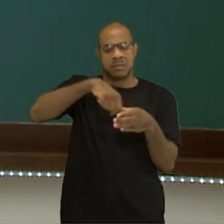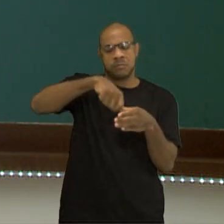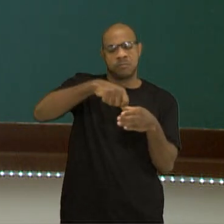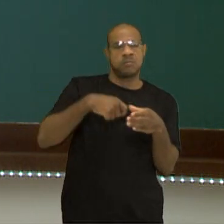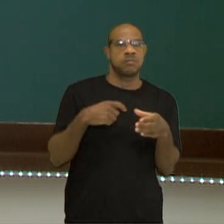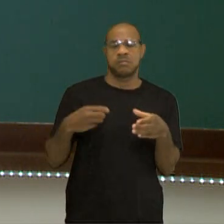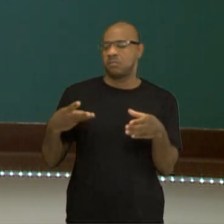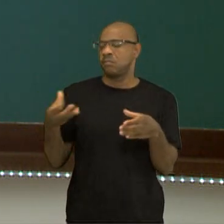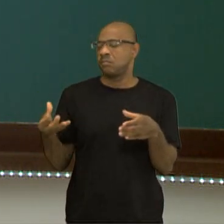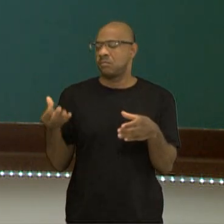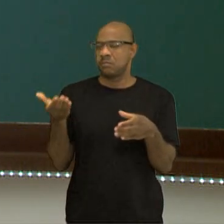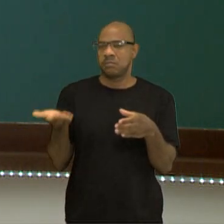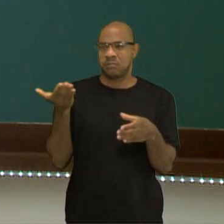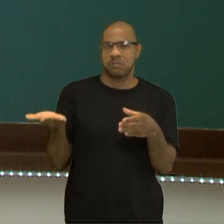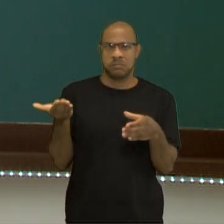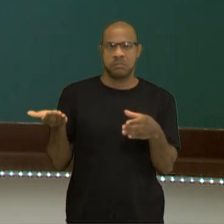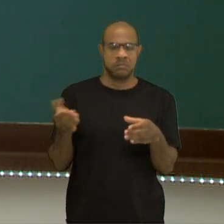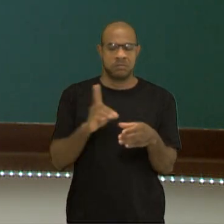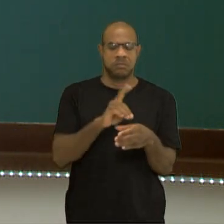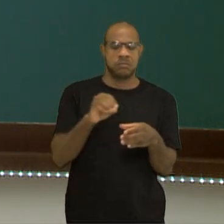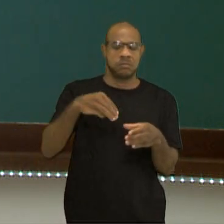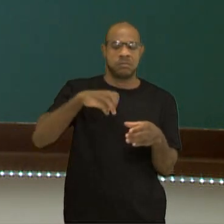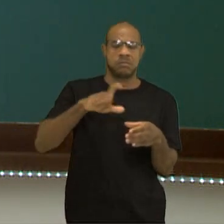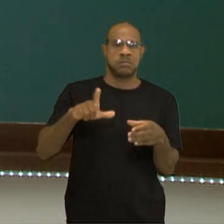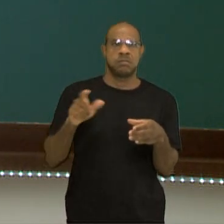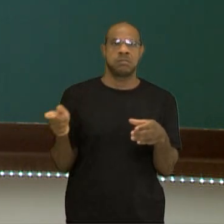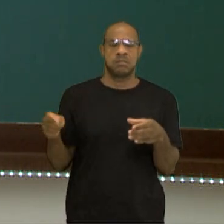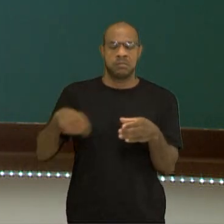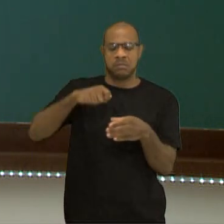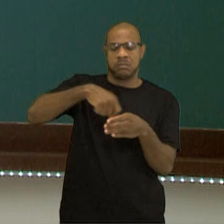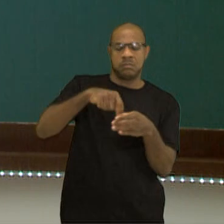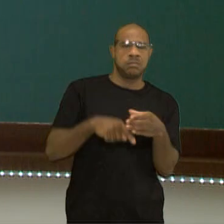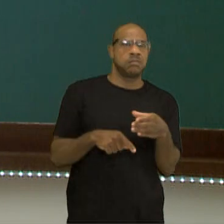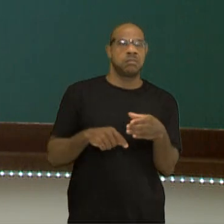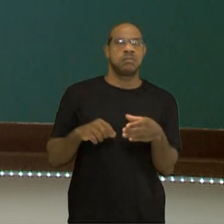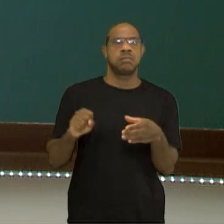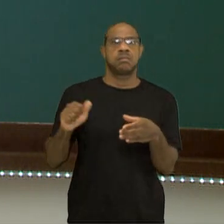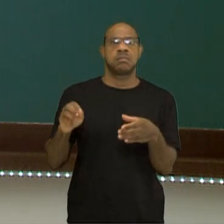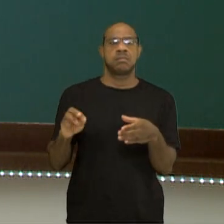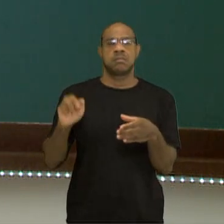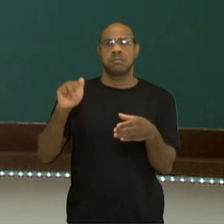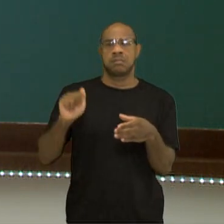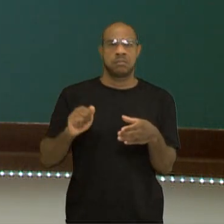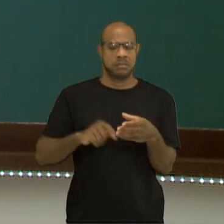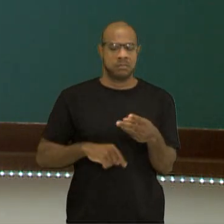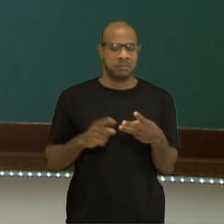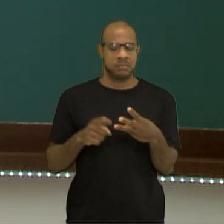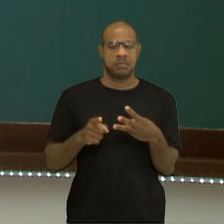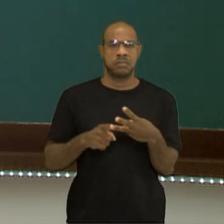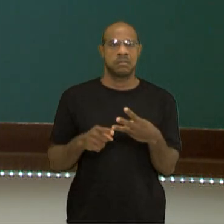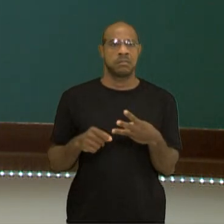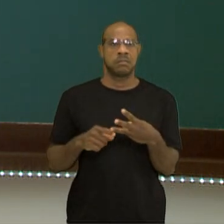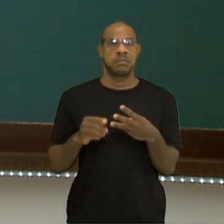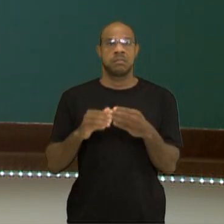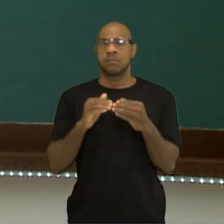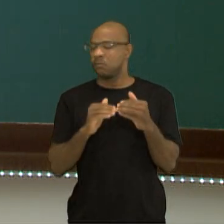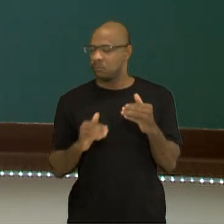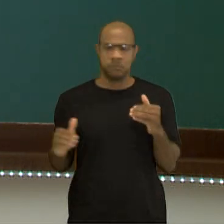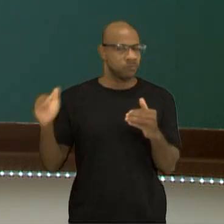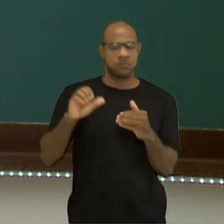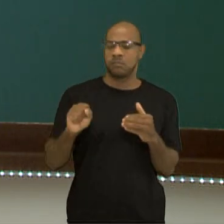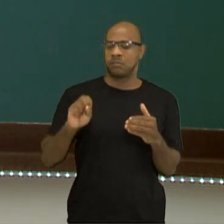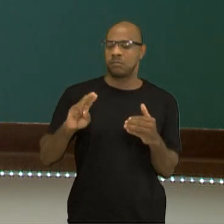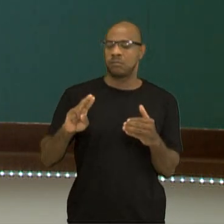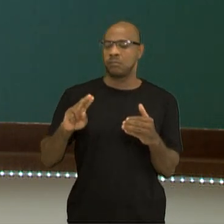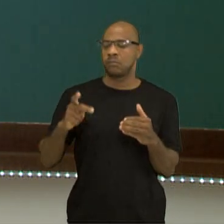se eu tenho 36 gramas em 100 ml de água, eu tenho uma solução saturada. Já as soluções super saturadas